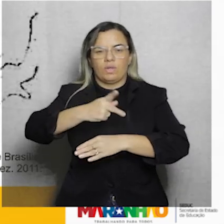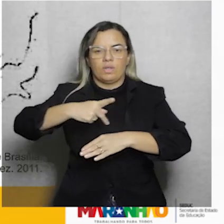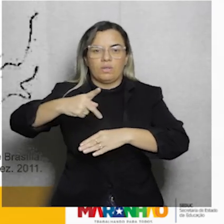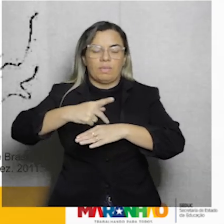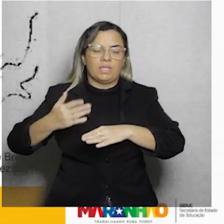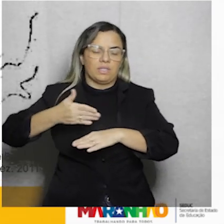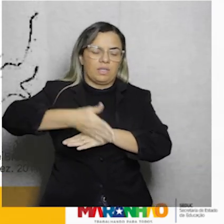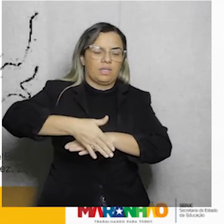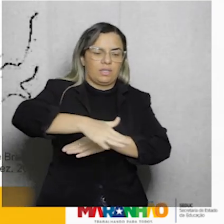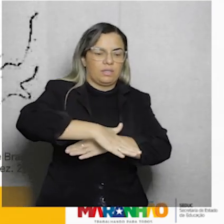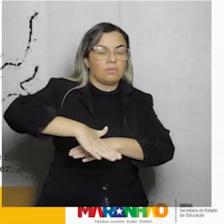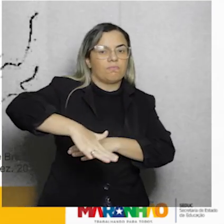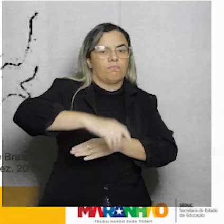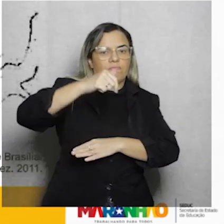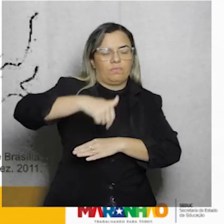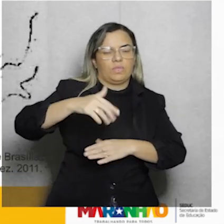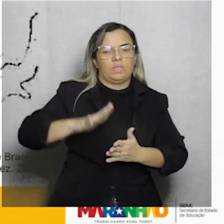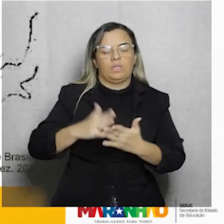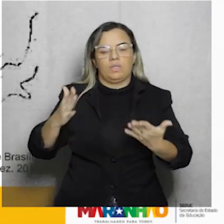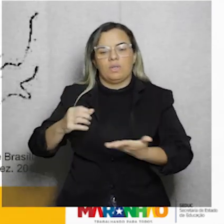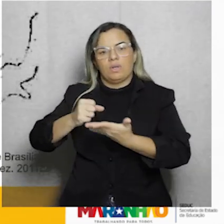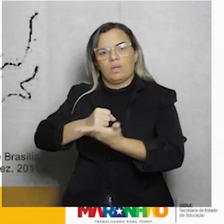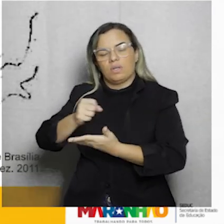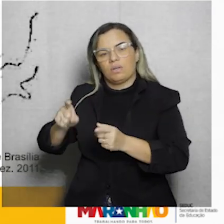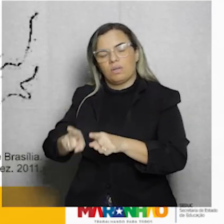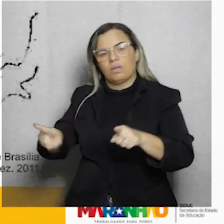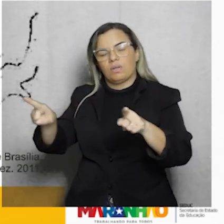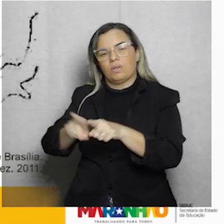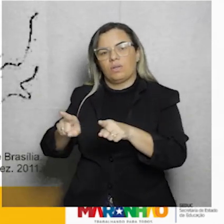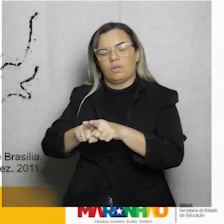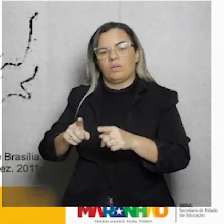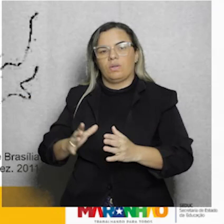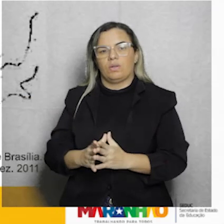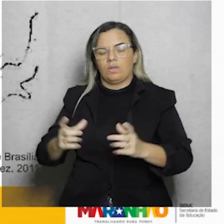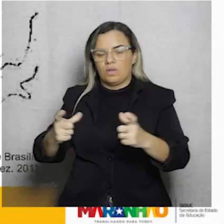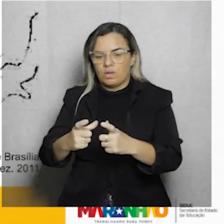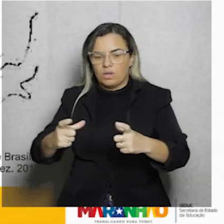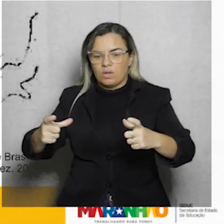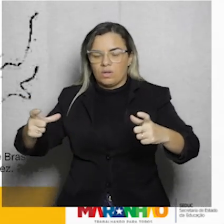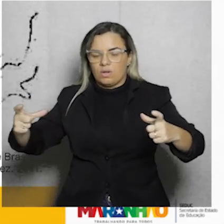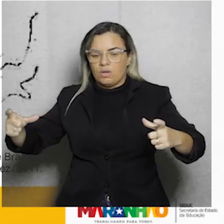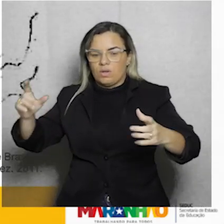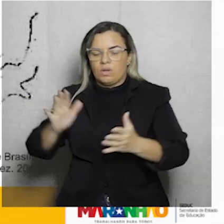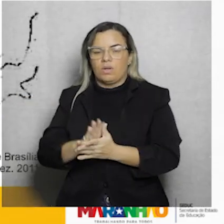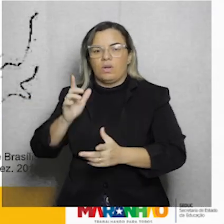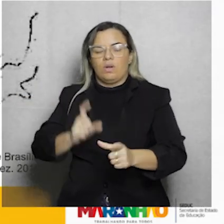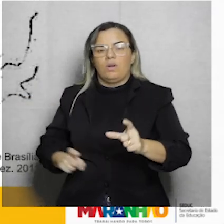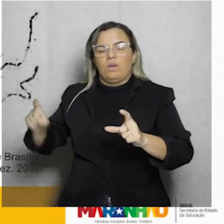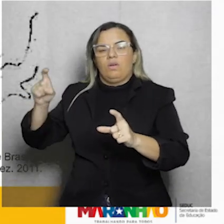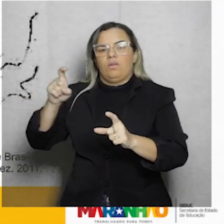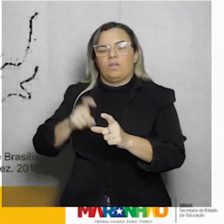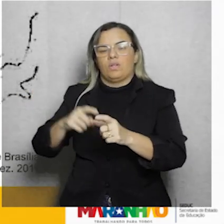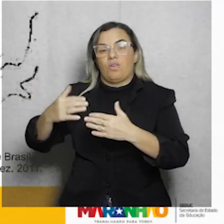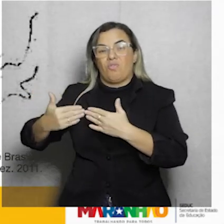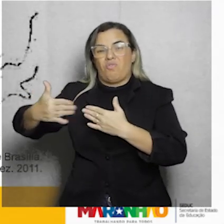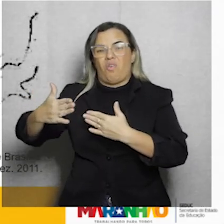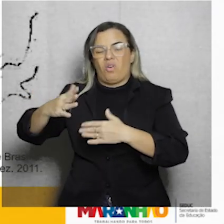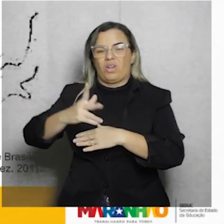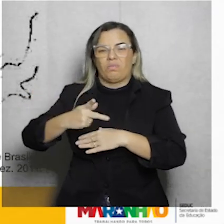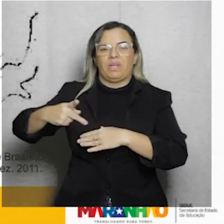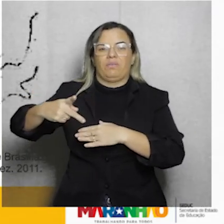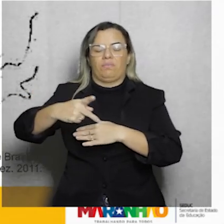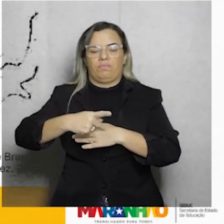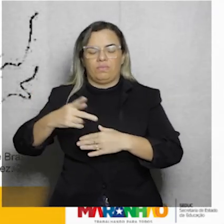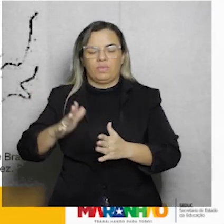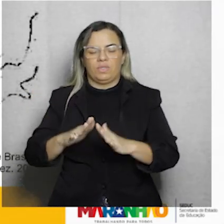Foi marcado, basicamente, pelo aumento da dívida externa. Foi marcado